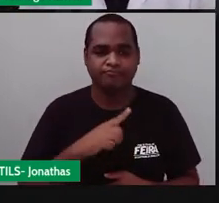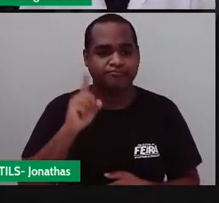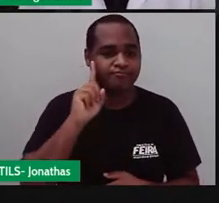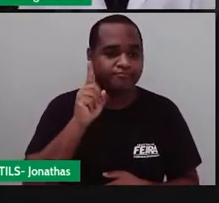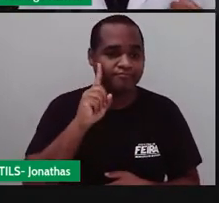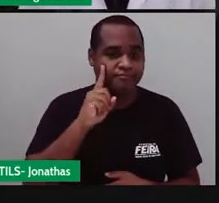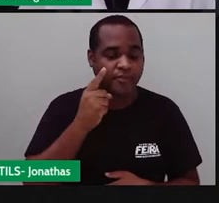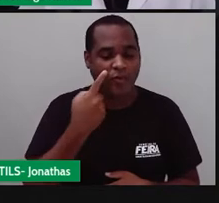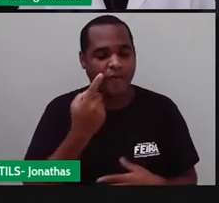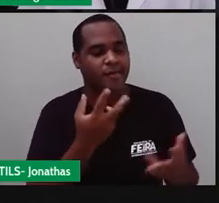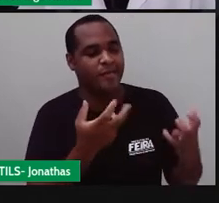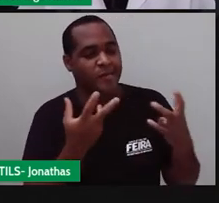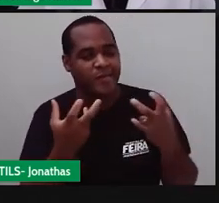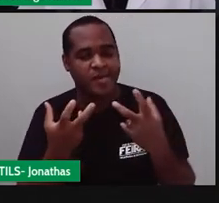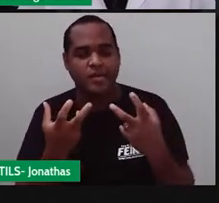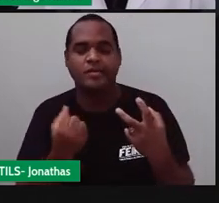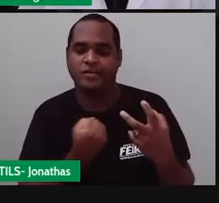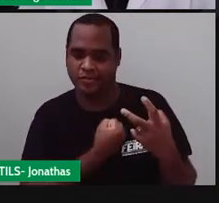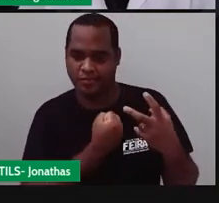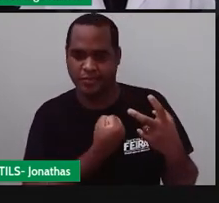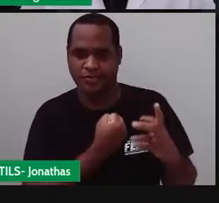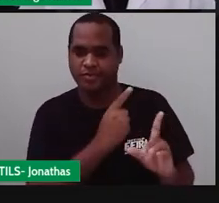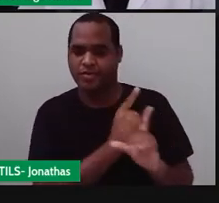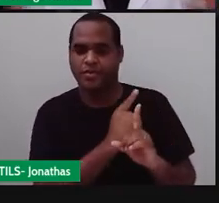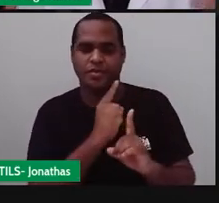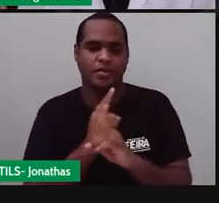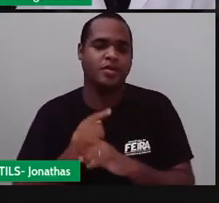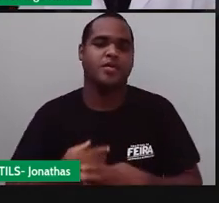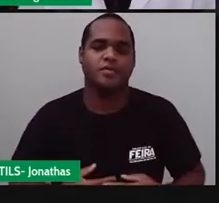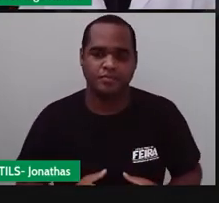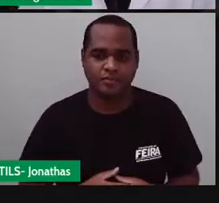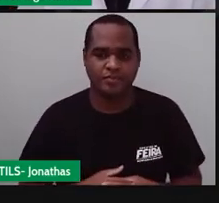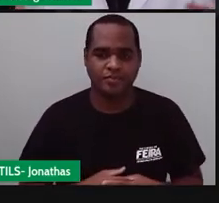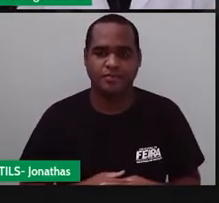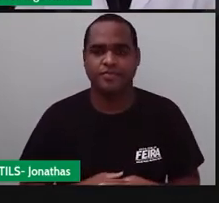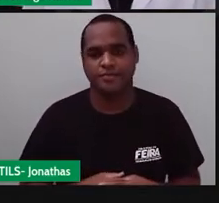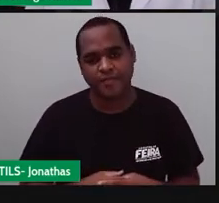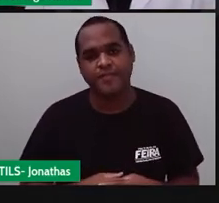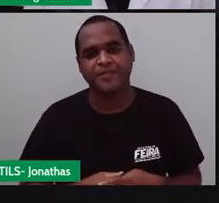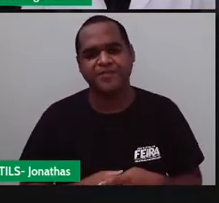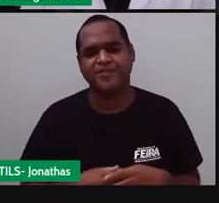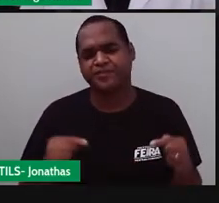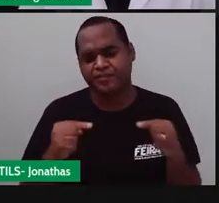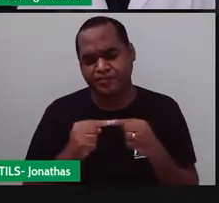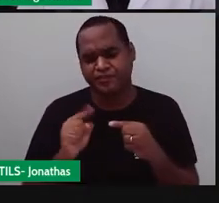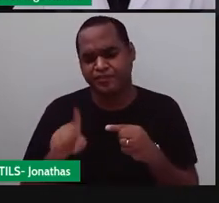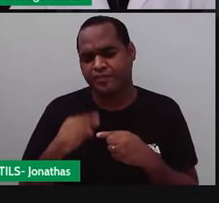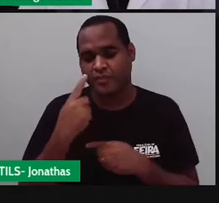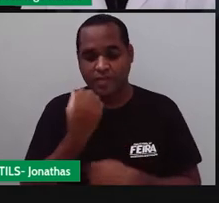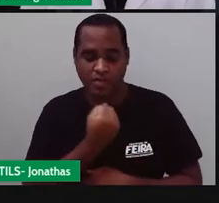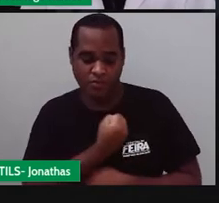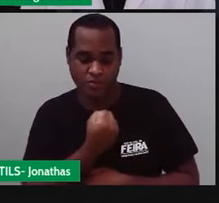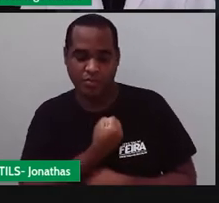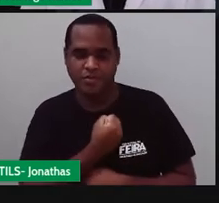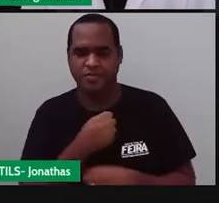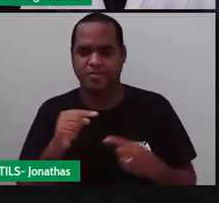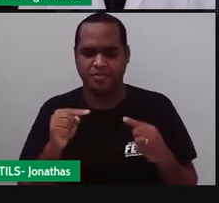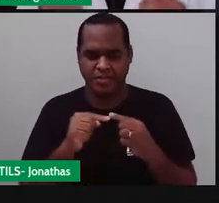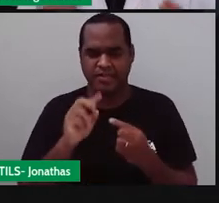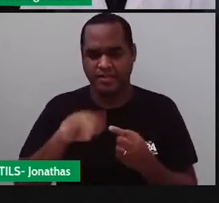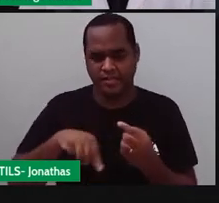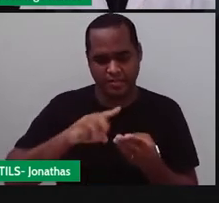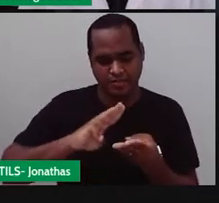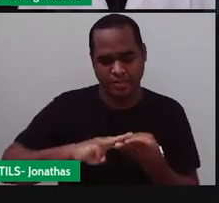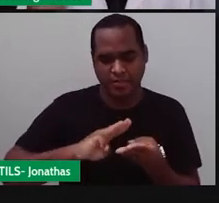consegue ver número, tá? Então, não há como negar que número é uma coisa da matemática